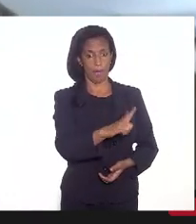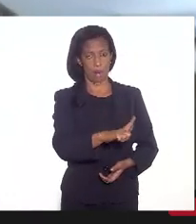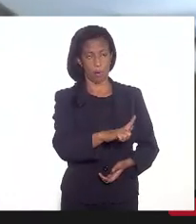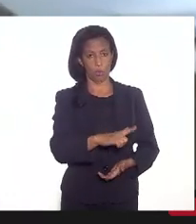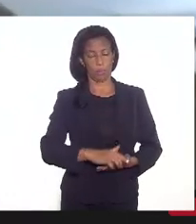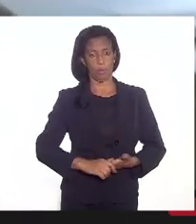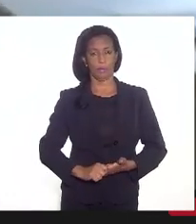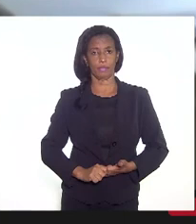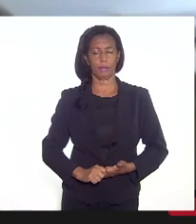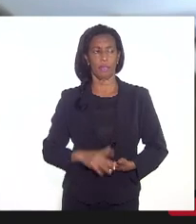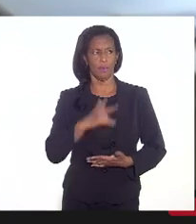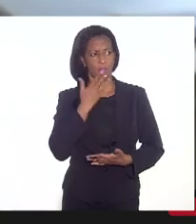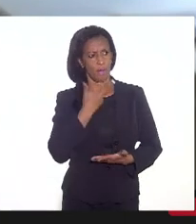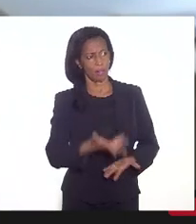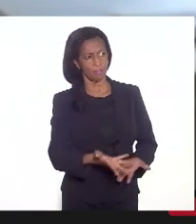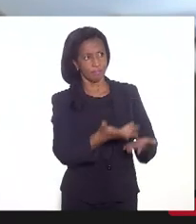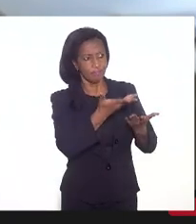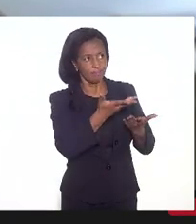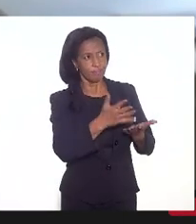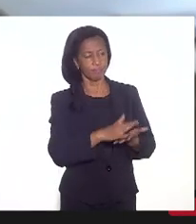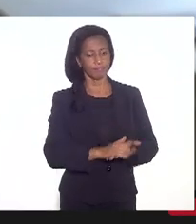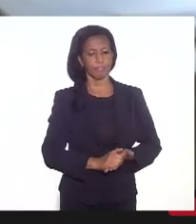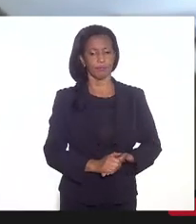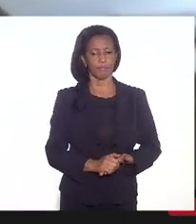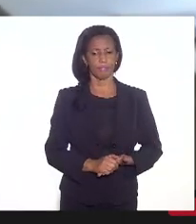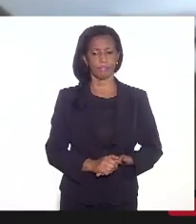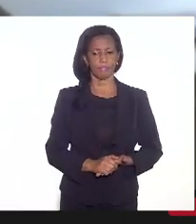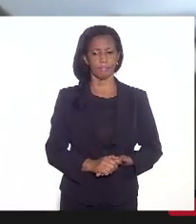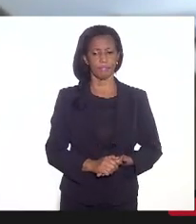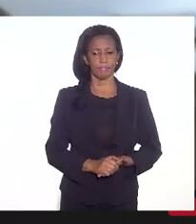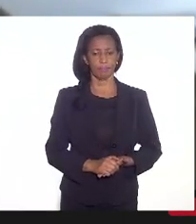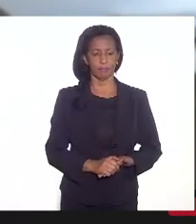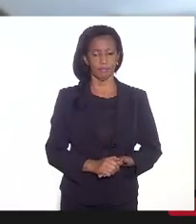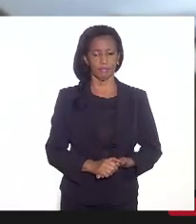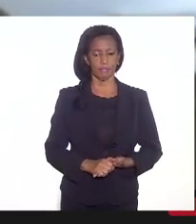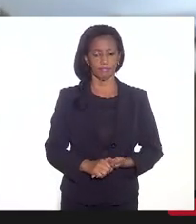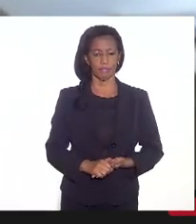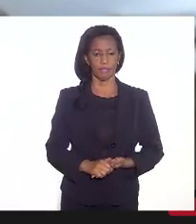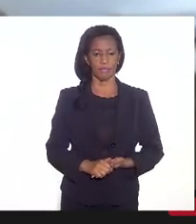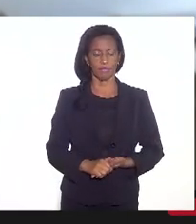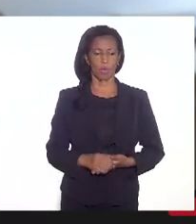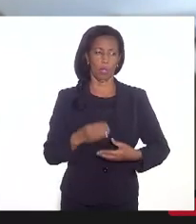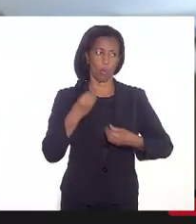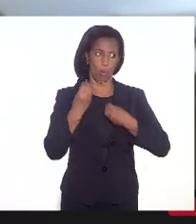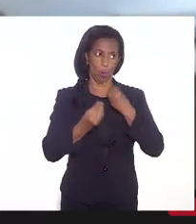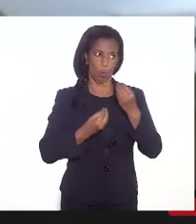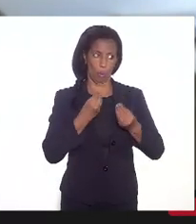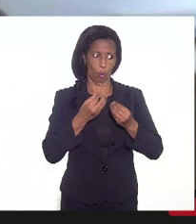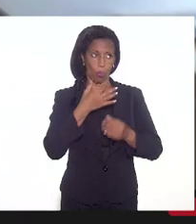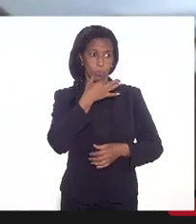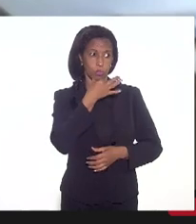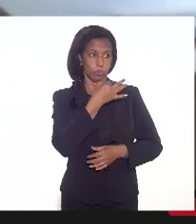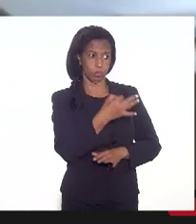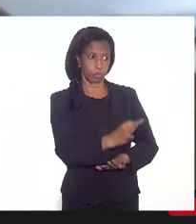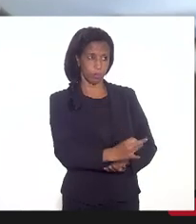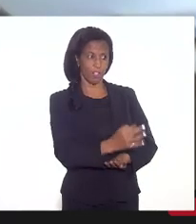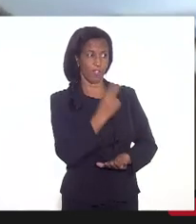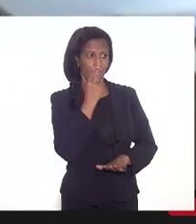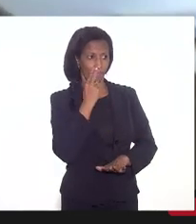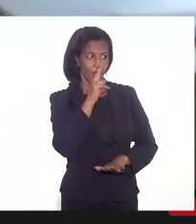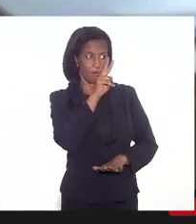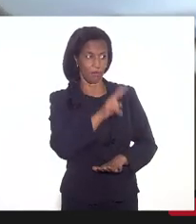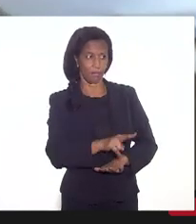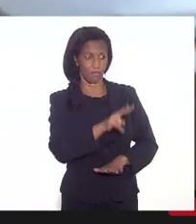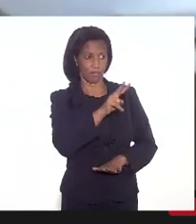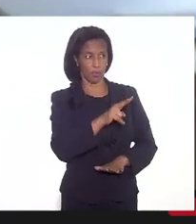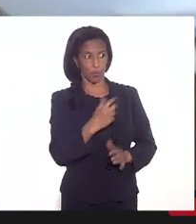dizer a vossa excelência que, como sugestão, visto que o